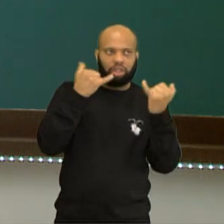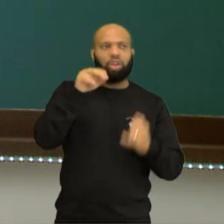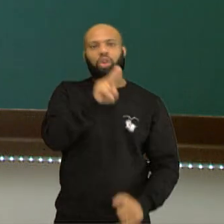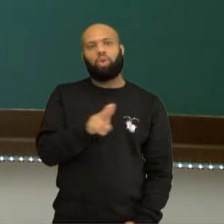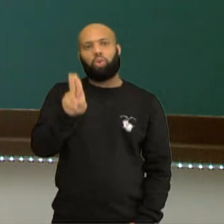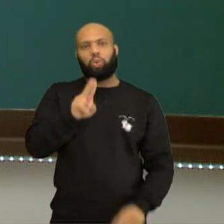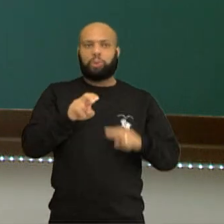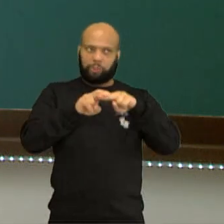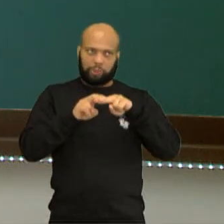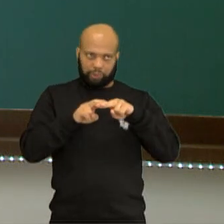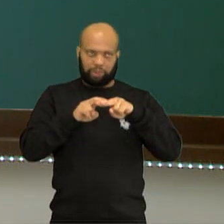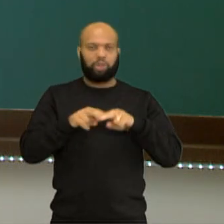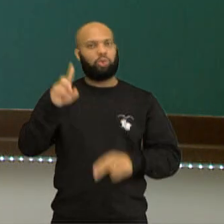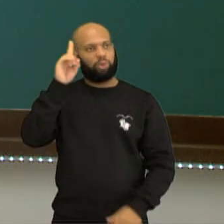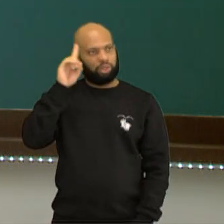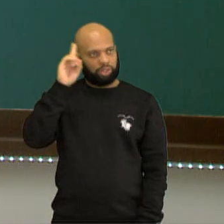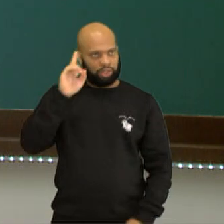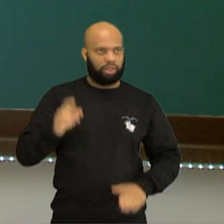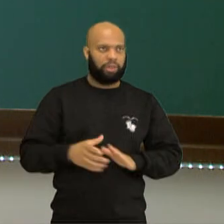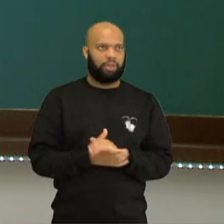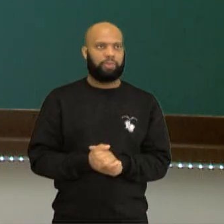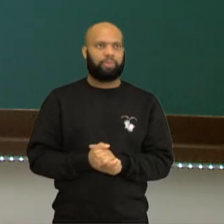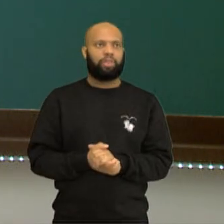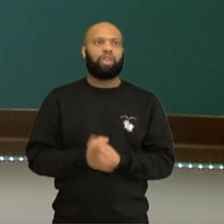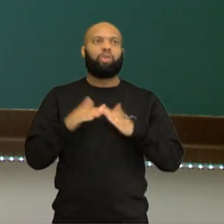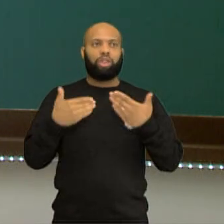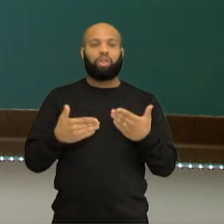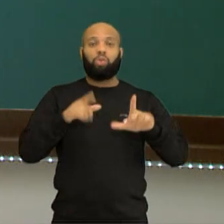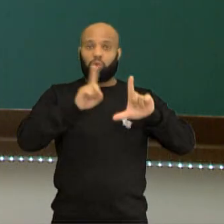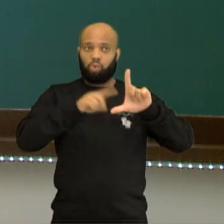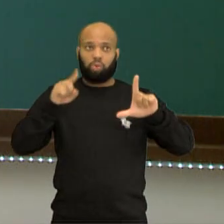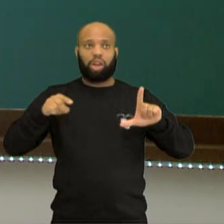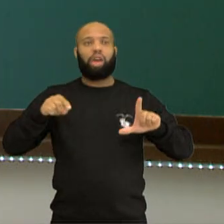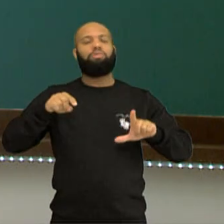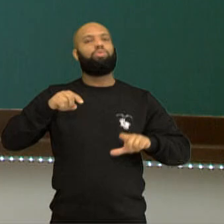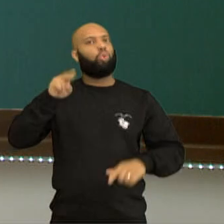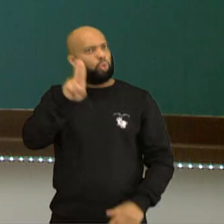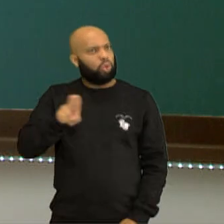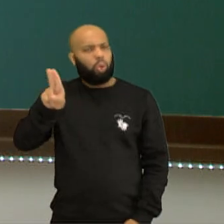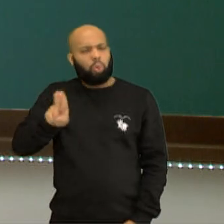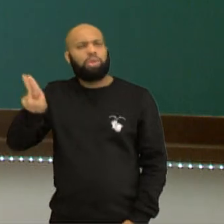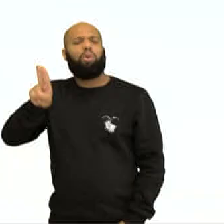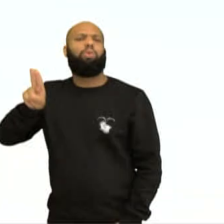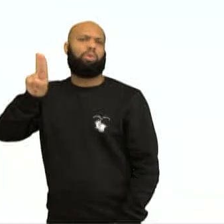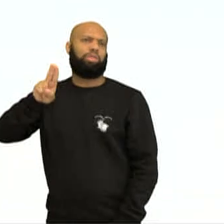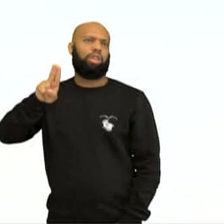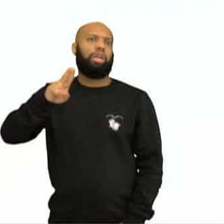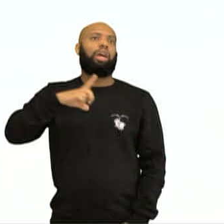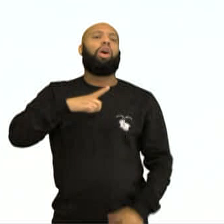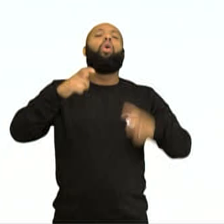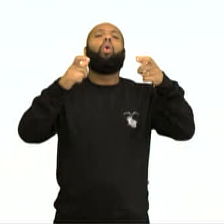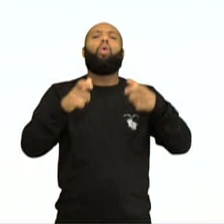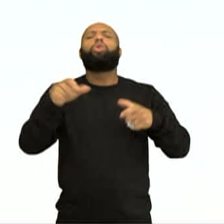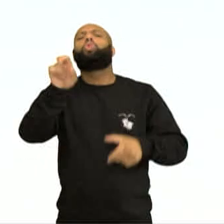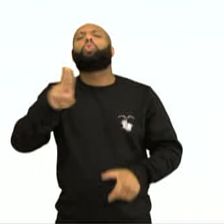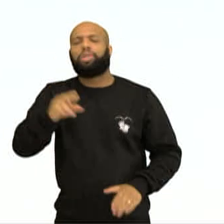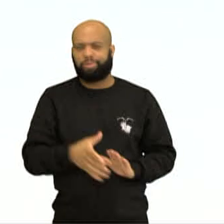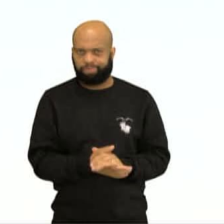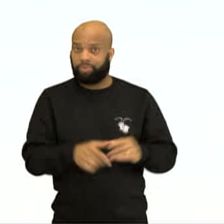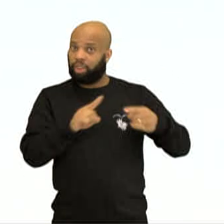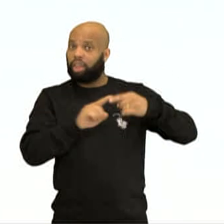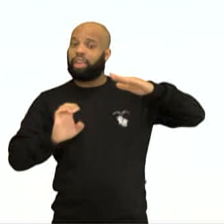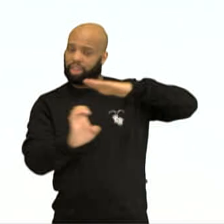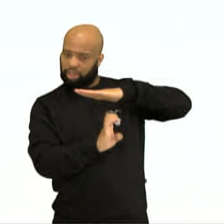utilizadas aí no cotidiano, tá bom? Então, os gráficos são bastante utilizados em empresas, em